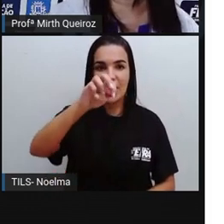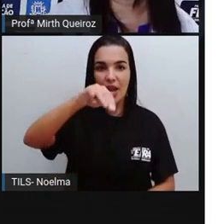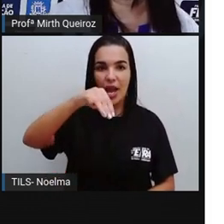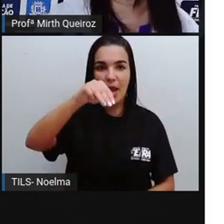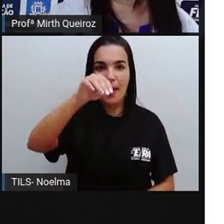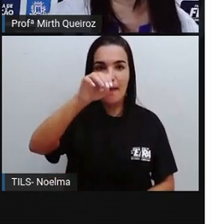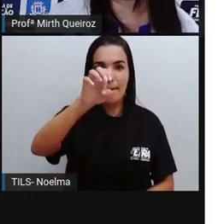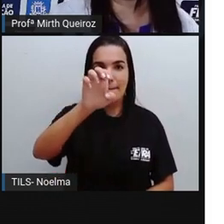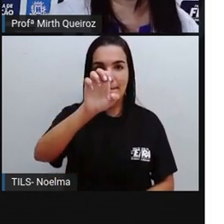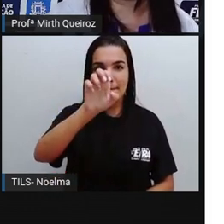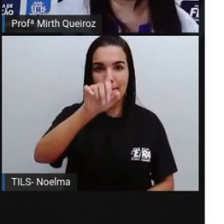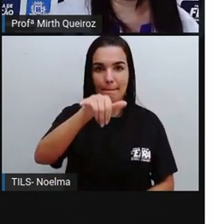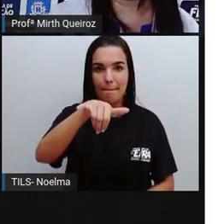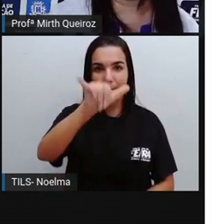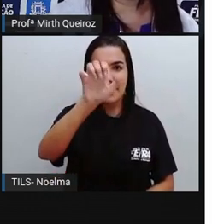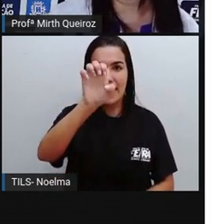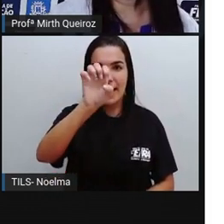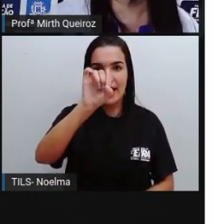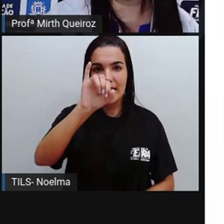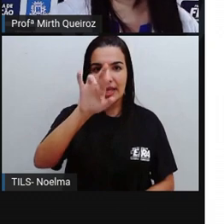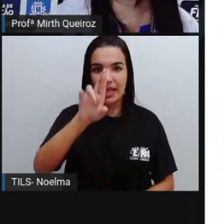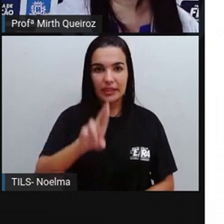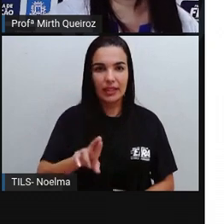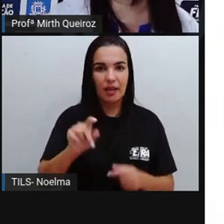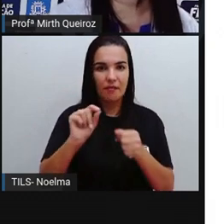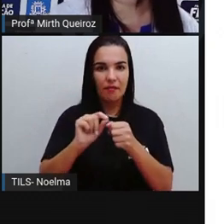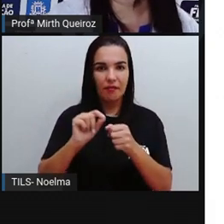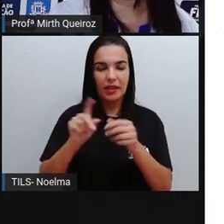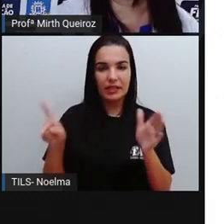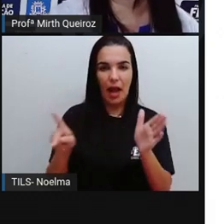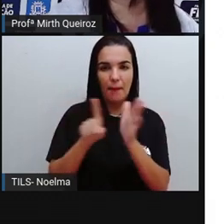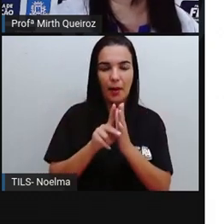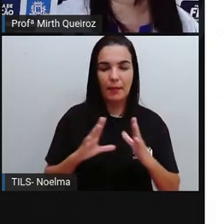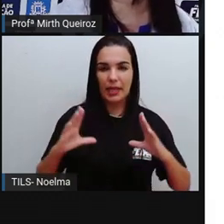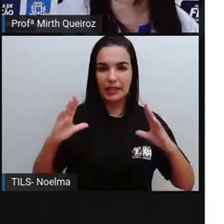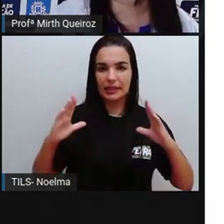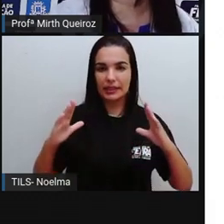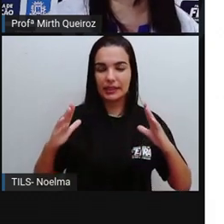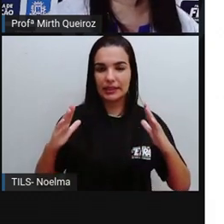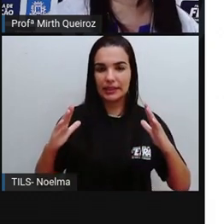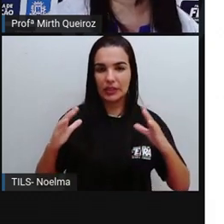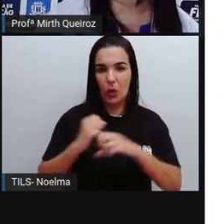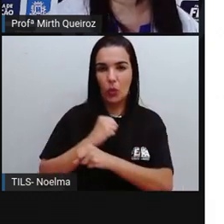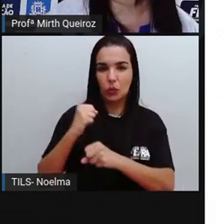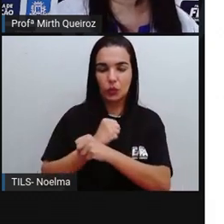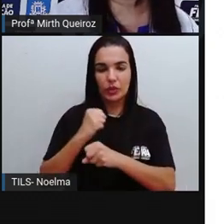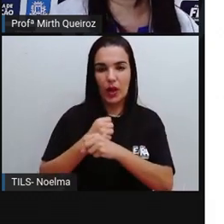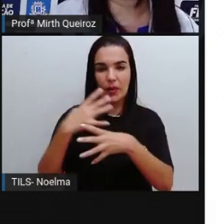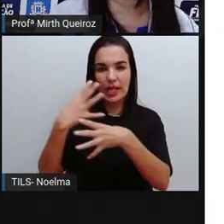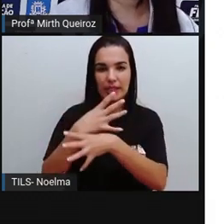o que produziu em Brasília, né? Ajudou aí na construção de Brasília.